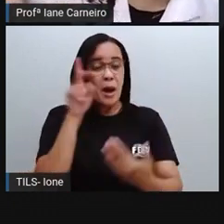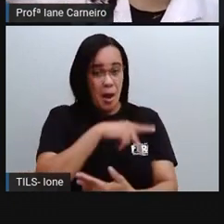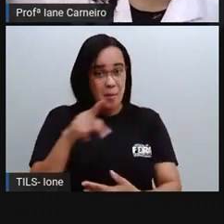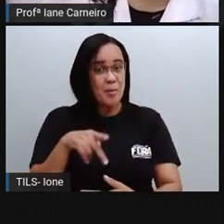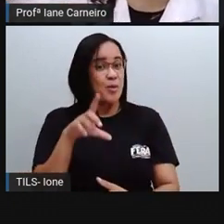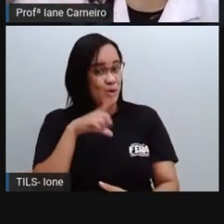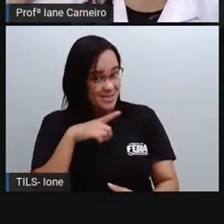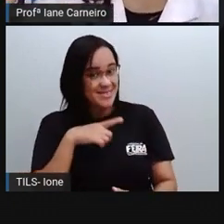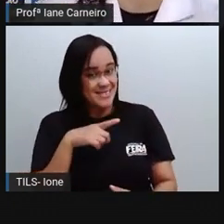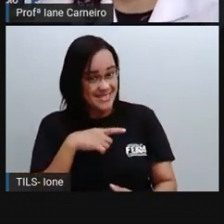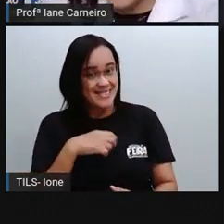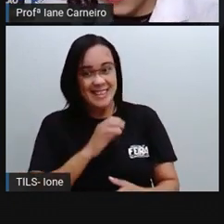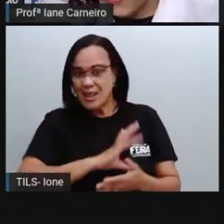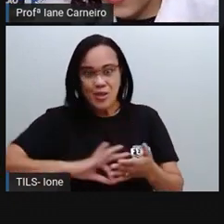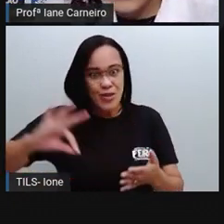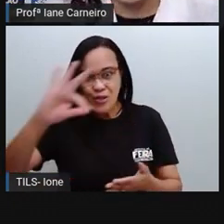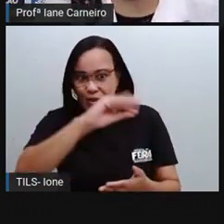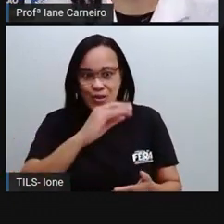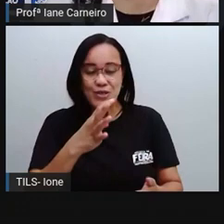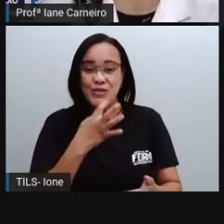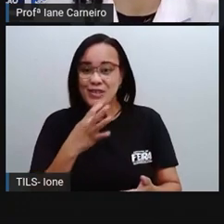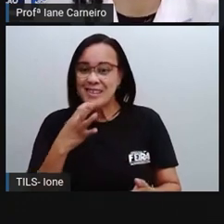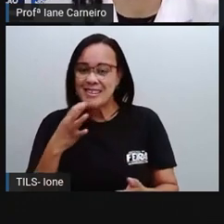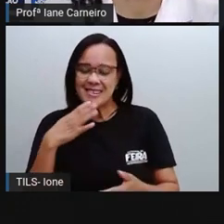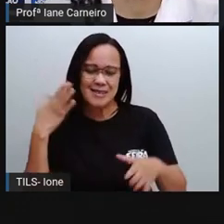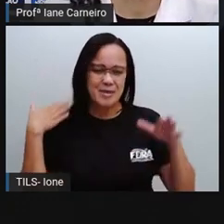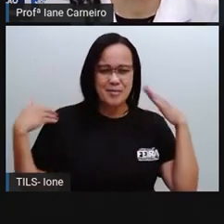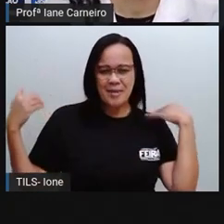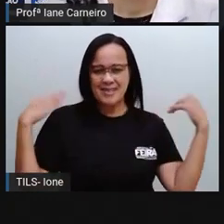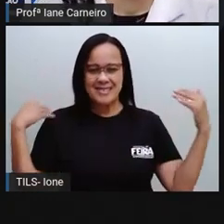né? Sair passeando e conhecendo cada um desses estados.